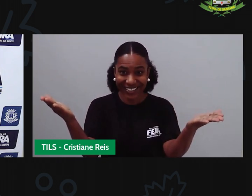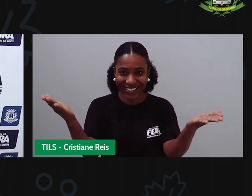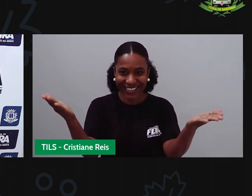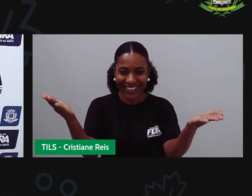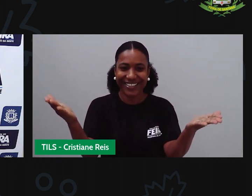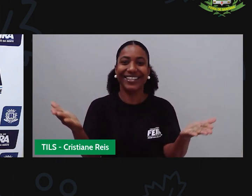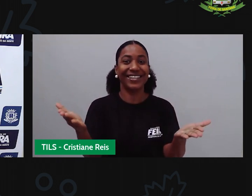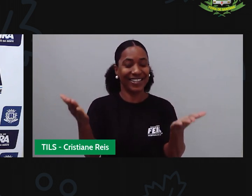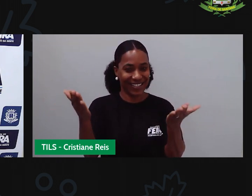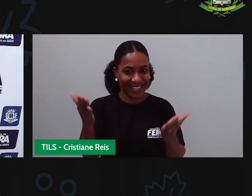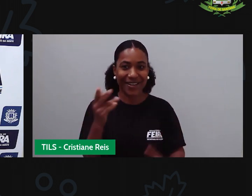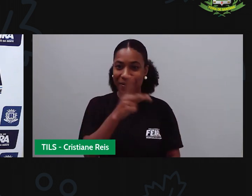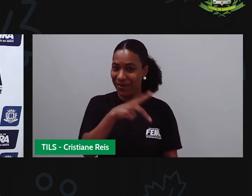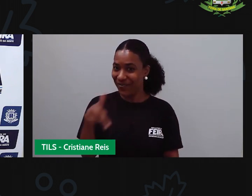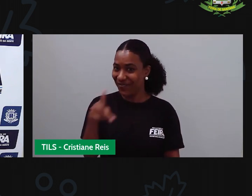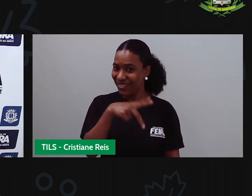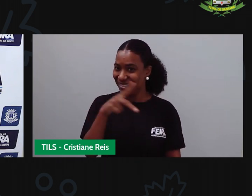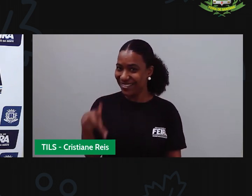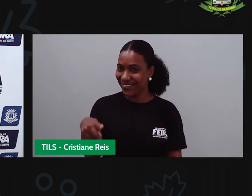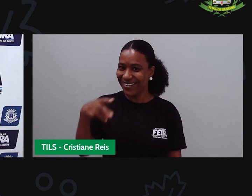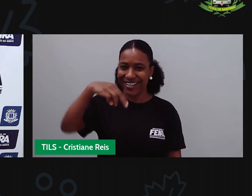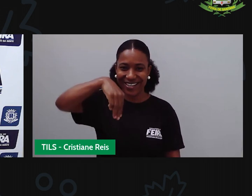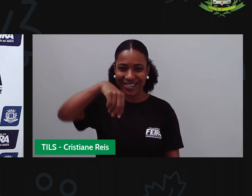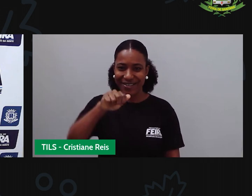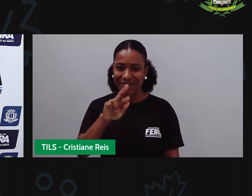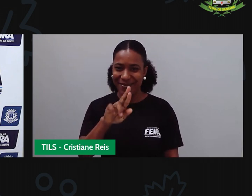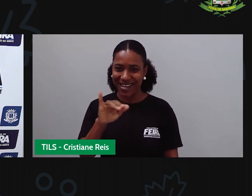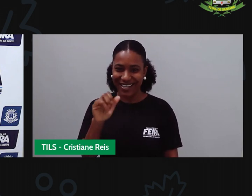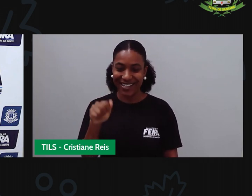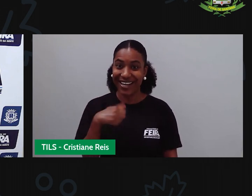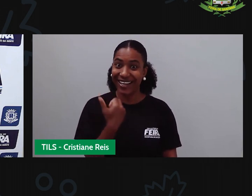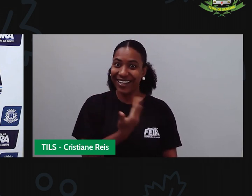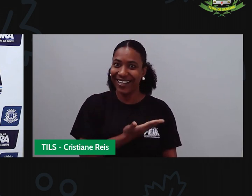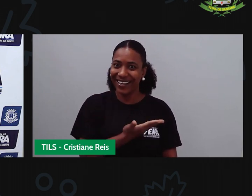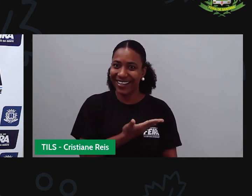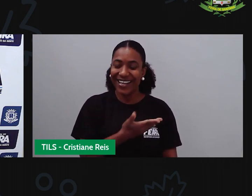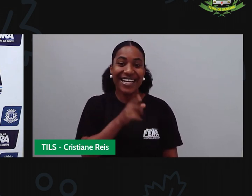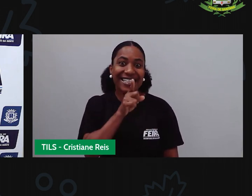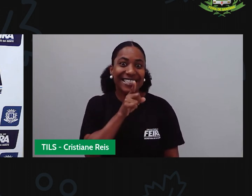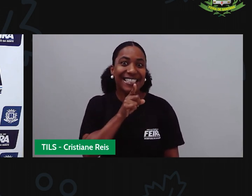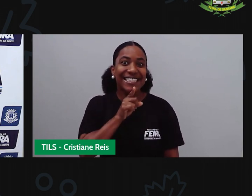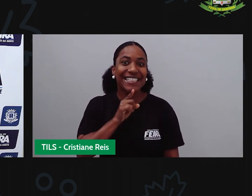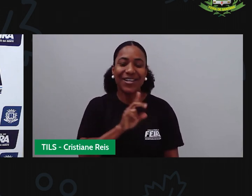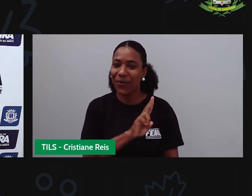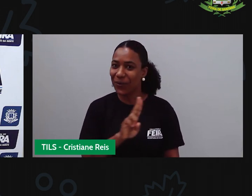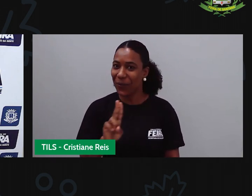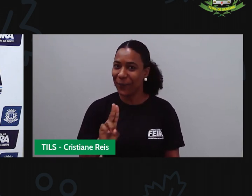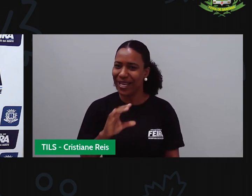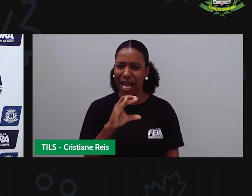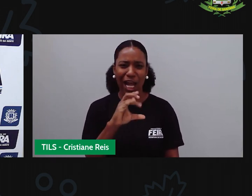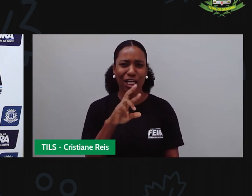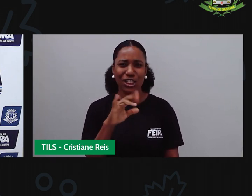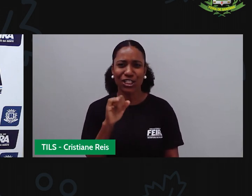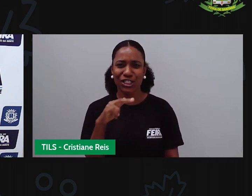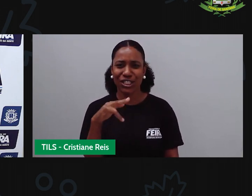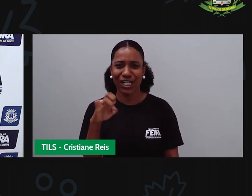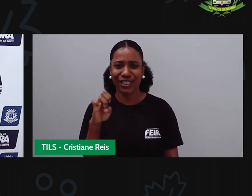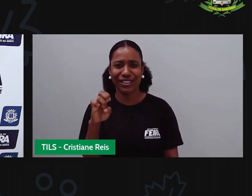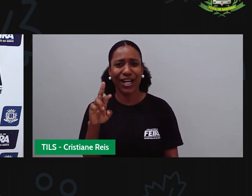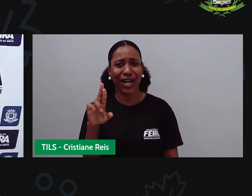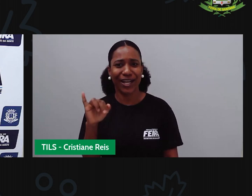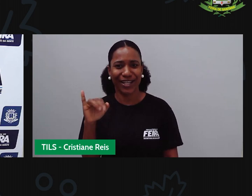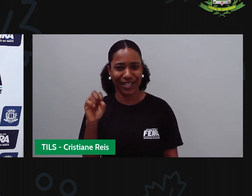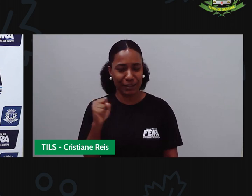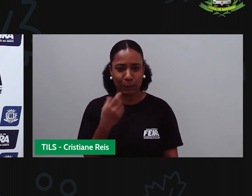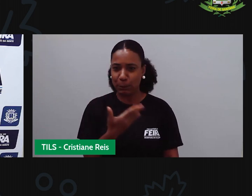Pro Maria e Cris. Gente, que nome chique. Cristiane Reis. Olha, e pra quem não sabe,